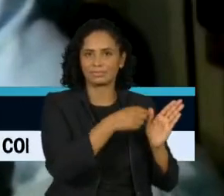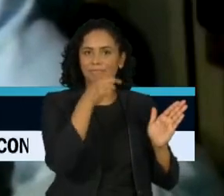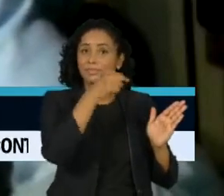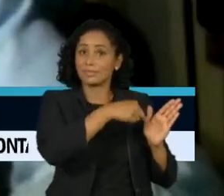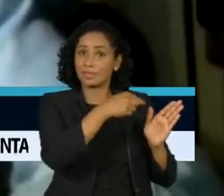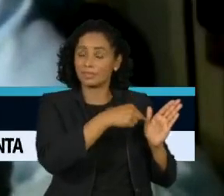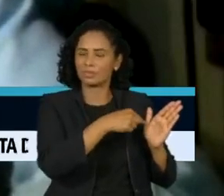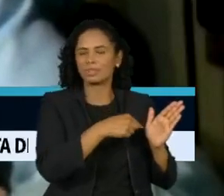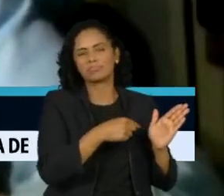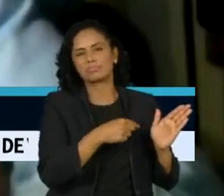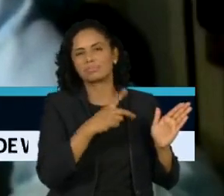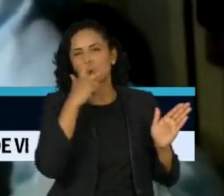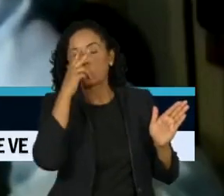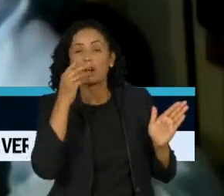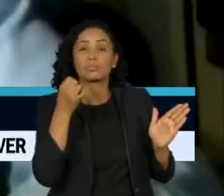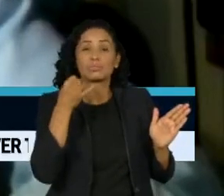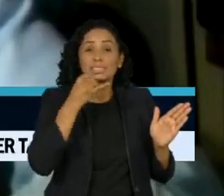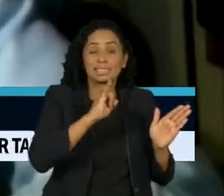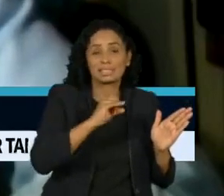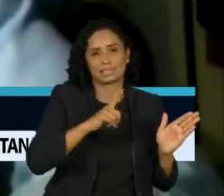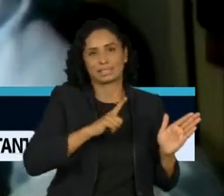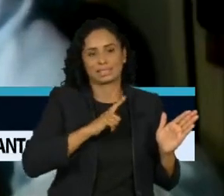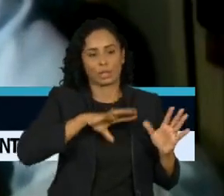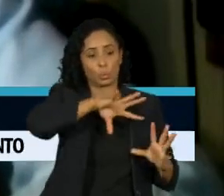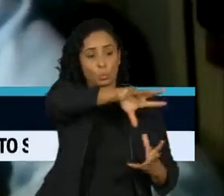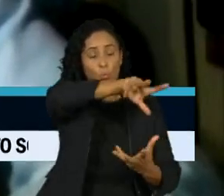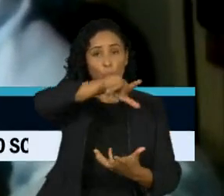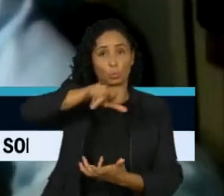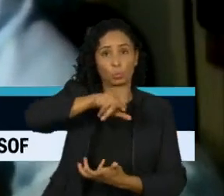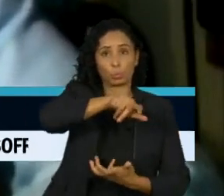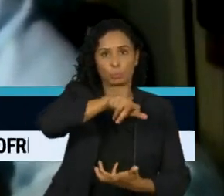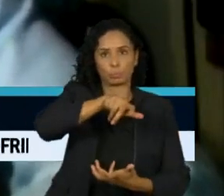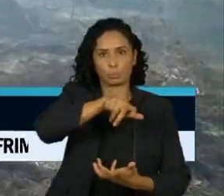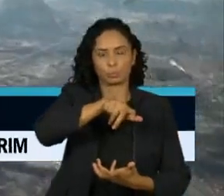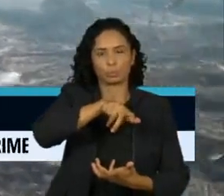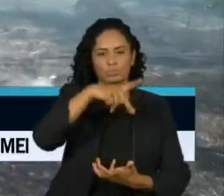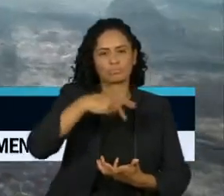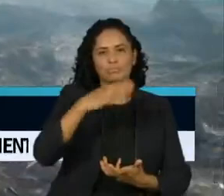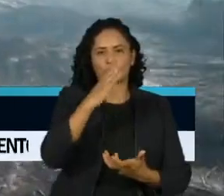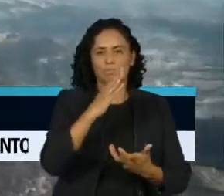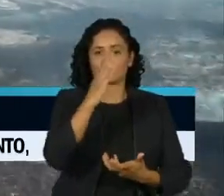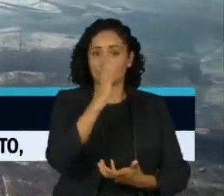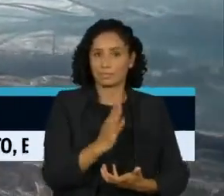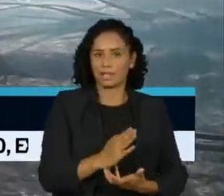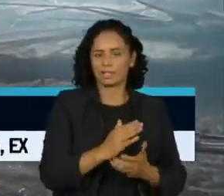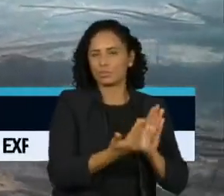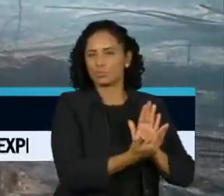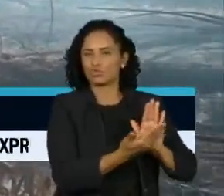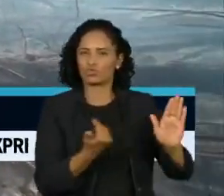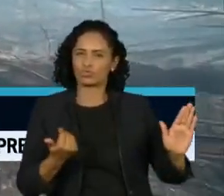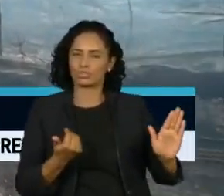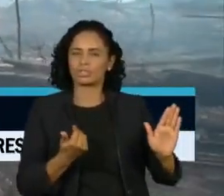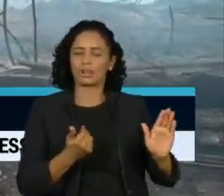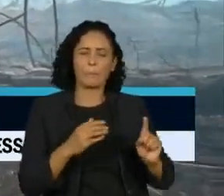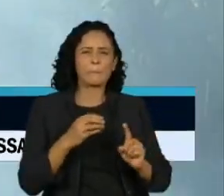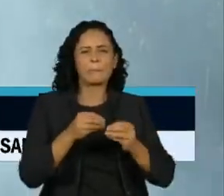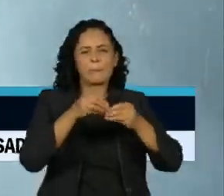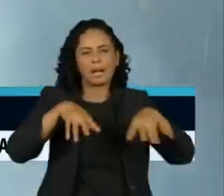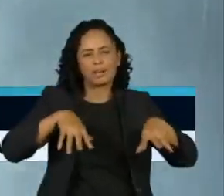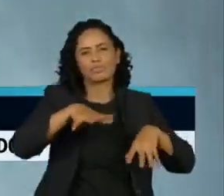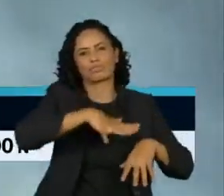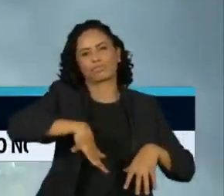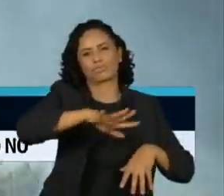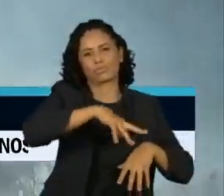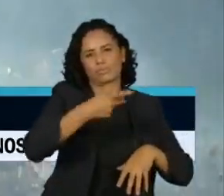mas dependendo de como a gente lida com ela, ela tira o Brasil do mundo, que é o que a gente tem visto hoje. Então, isso afeta os brasileiros, afeta os negócios